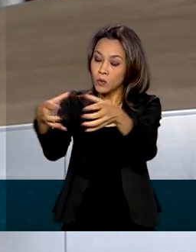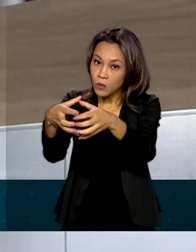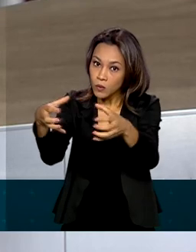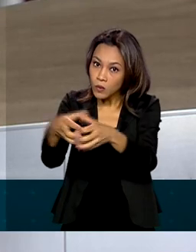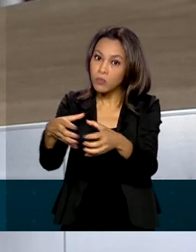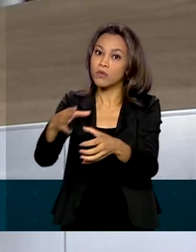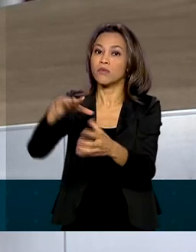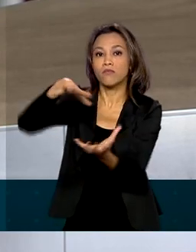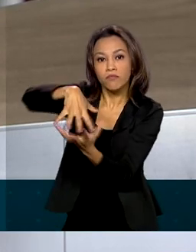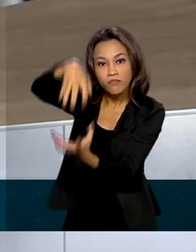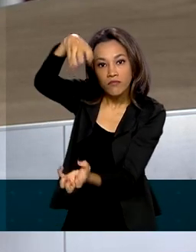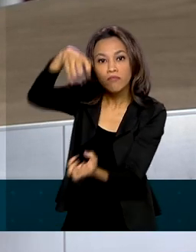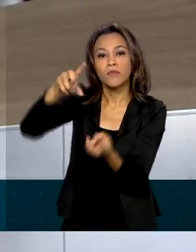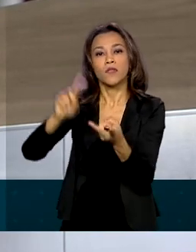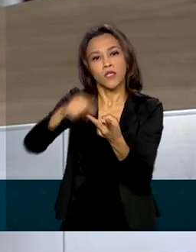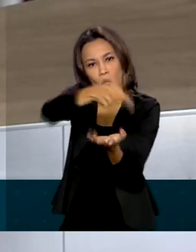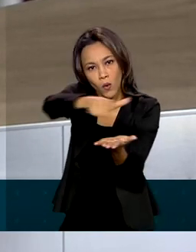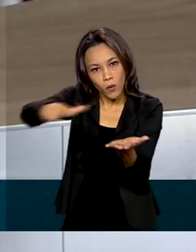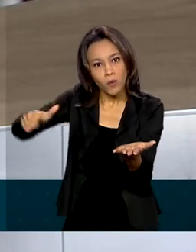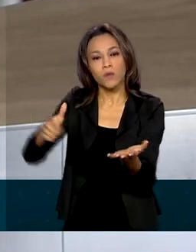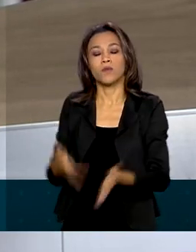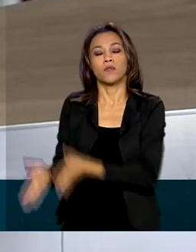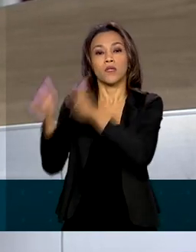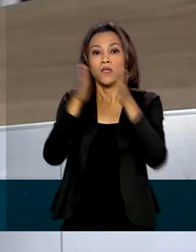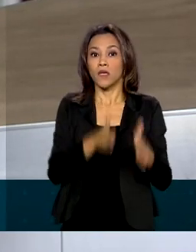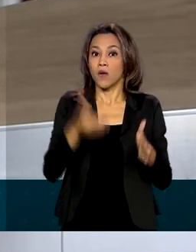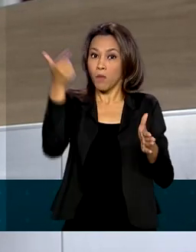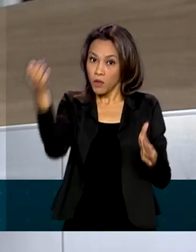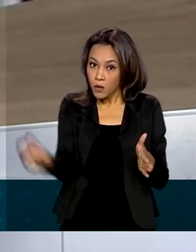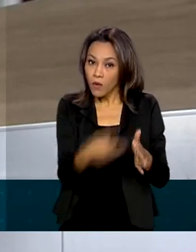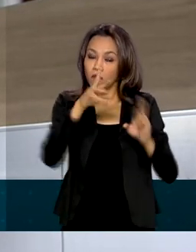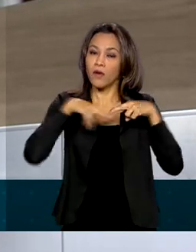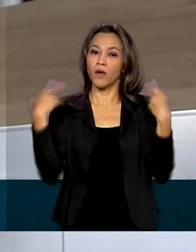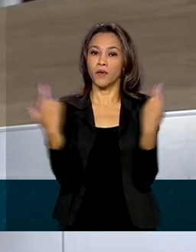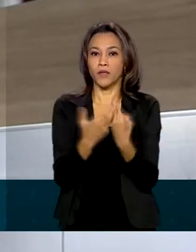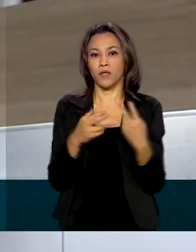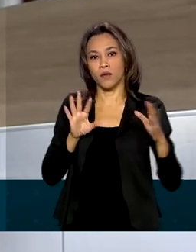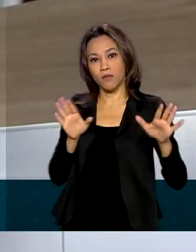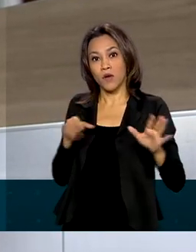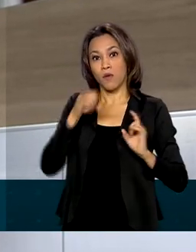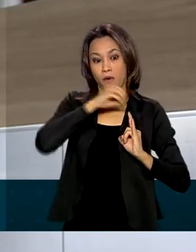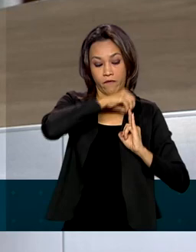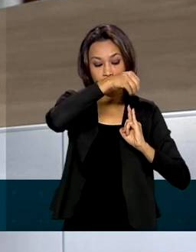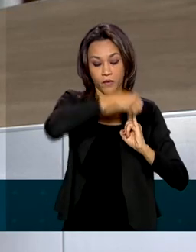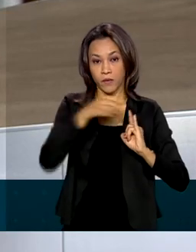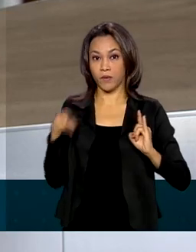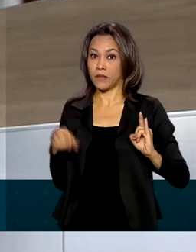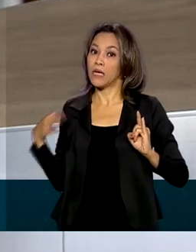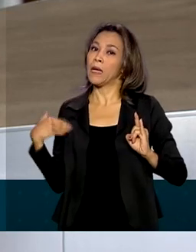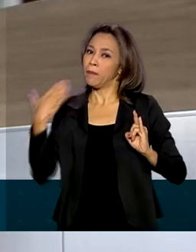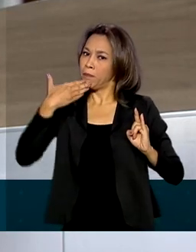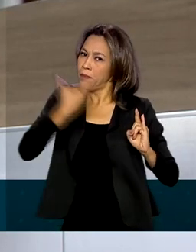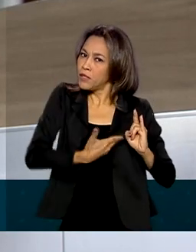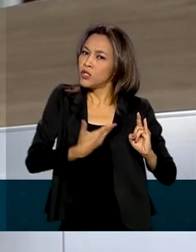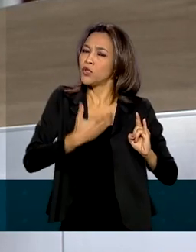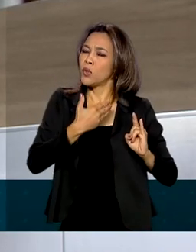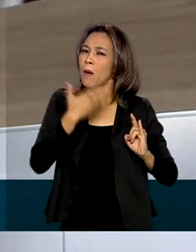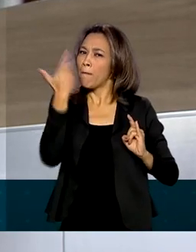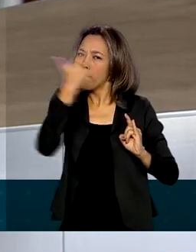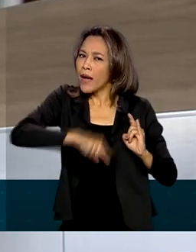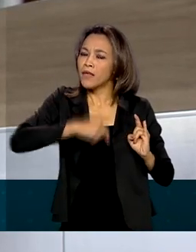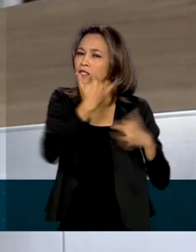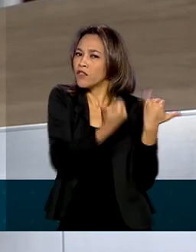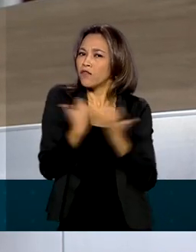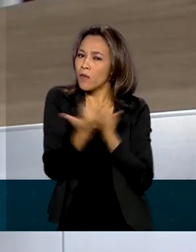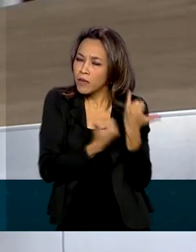Além disso, em uma nova reunião com a Fiocruz, a Anvisa reforçou o pedido de mais informações para liberar a